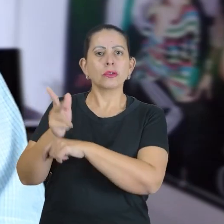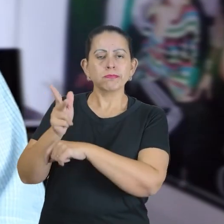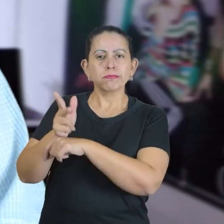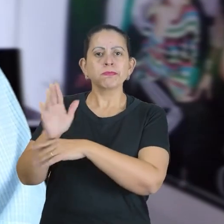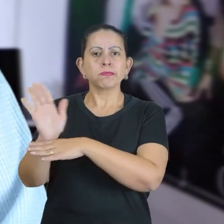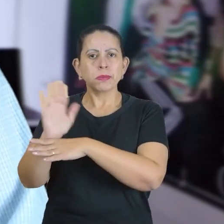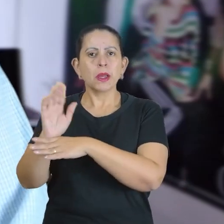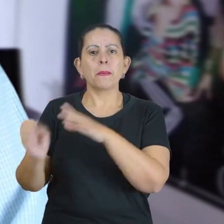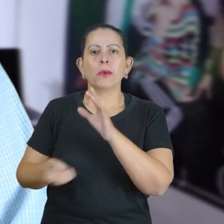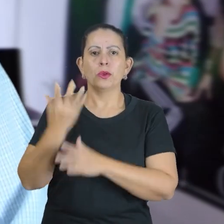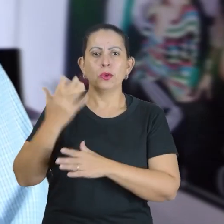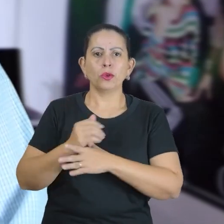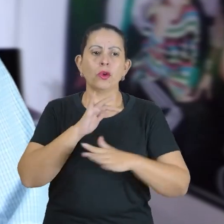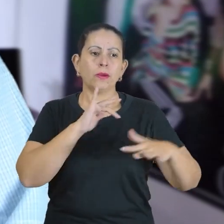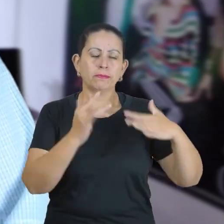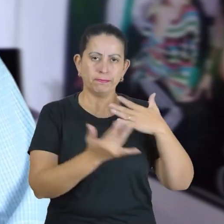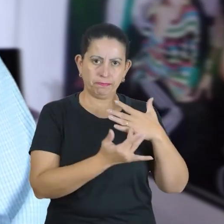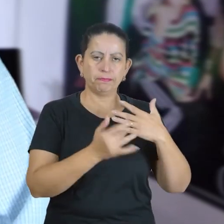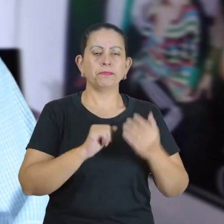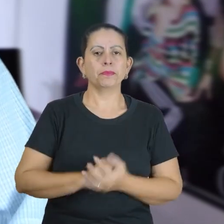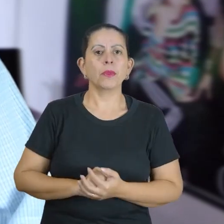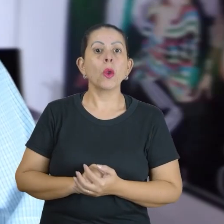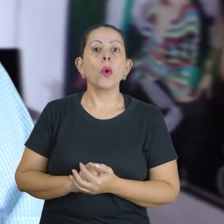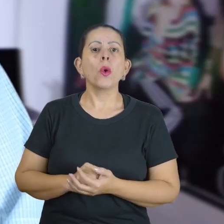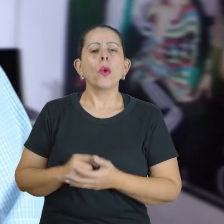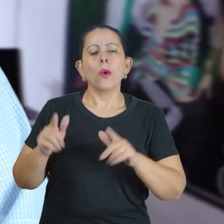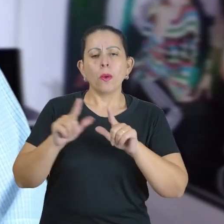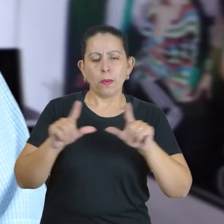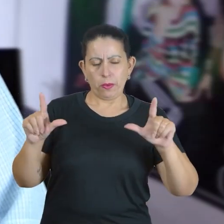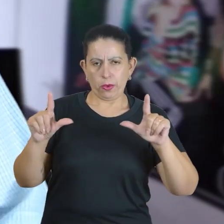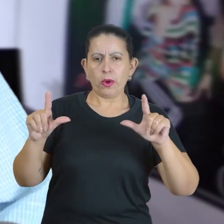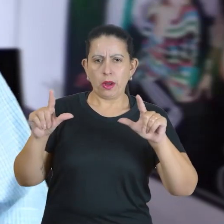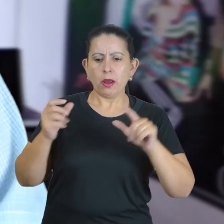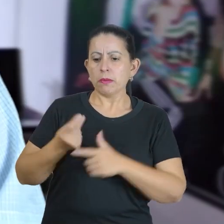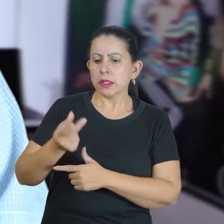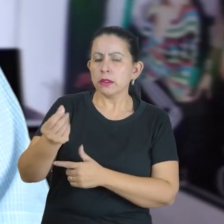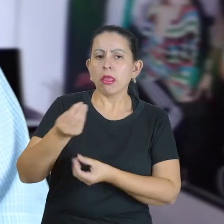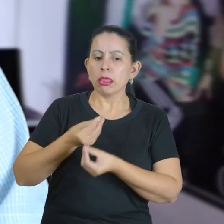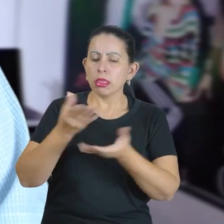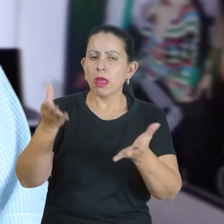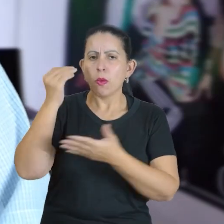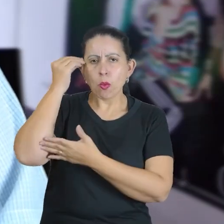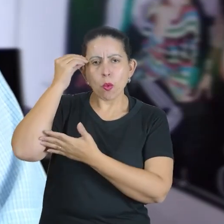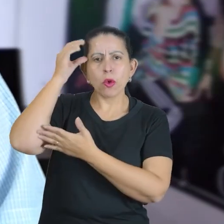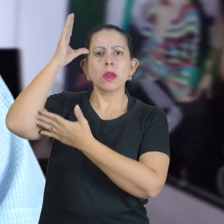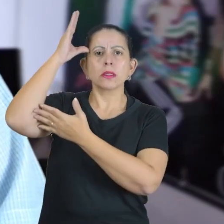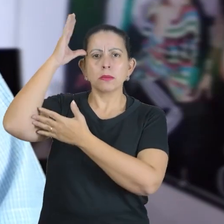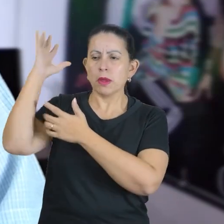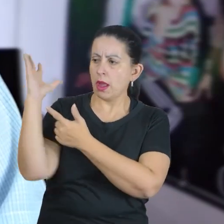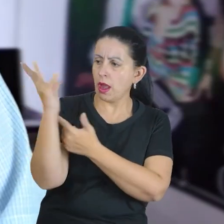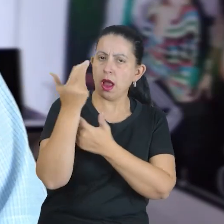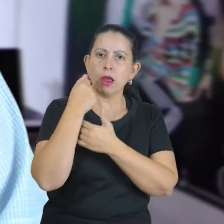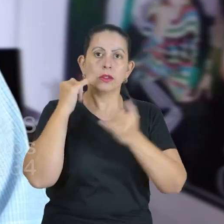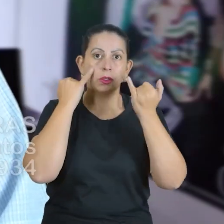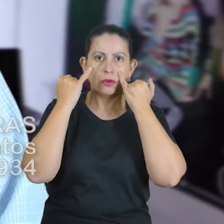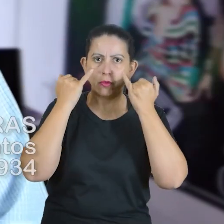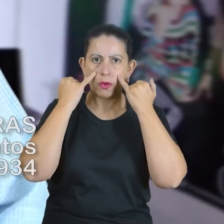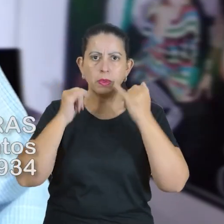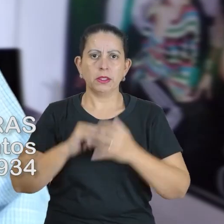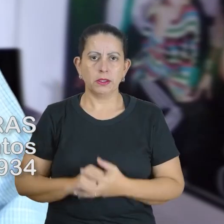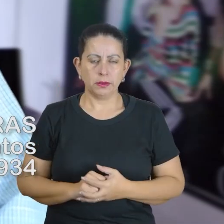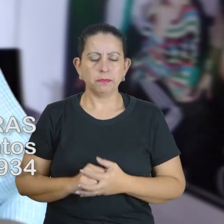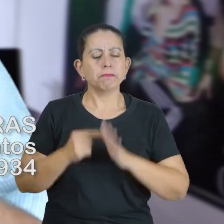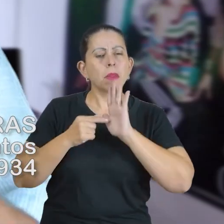e produtor audiovisual. O programa Eternidade vai te trazer muito conhecimento, arte e informação,